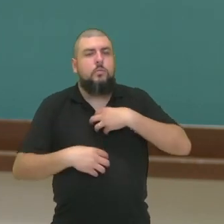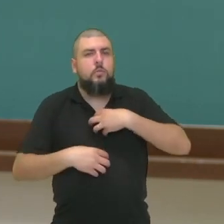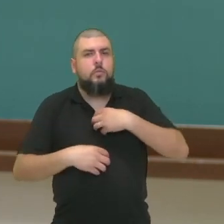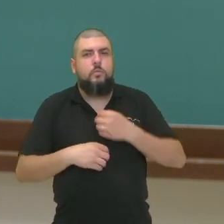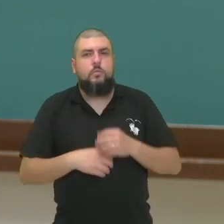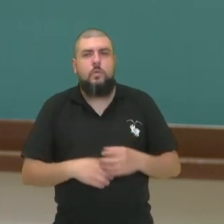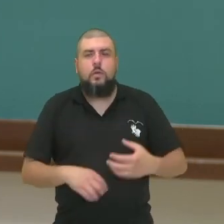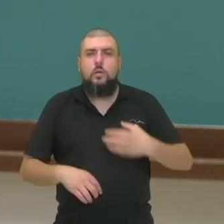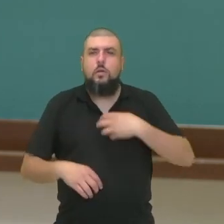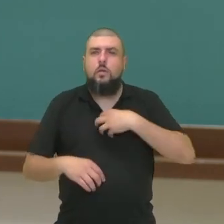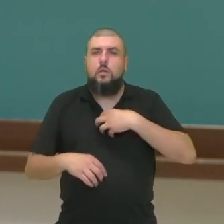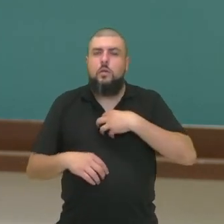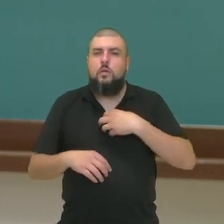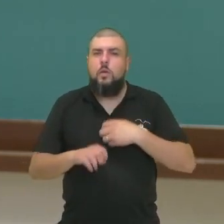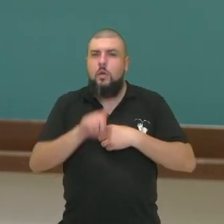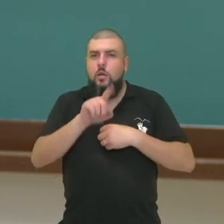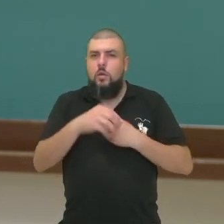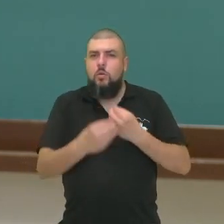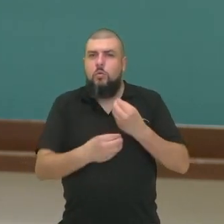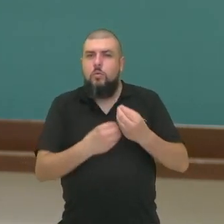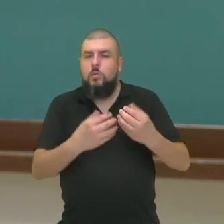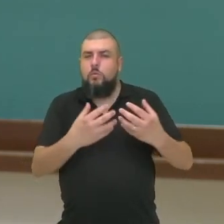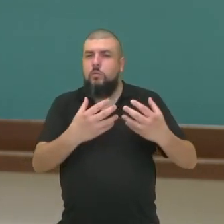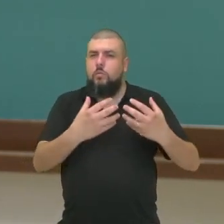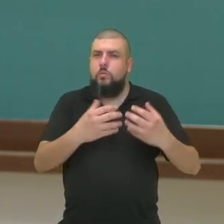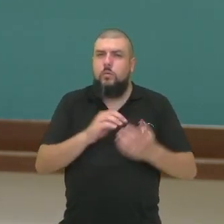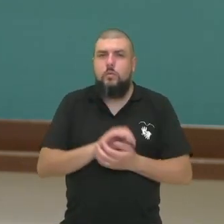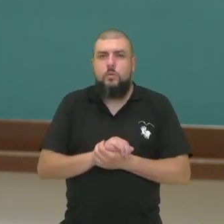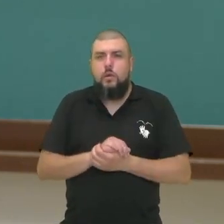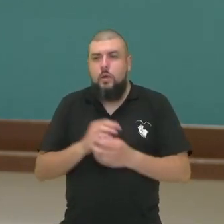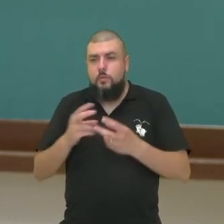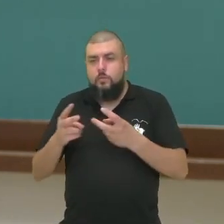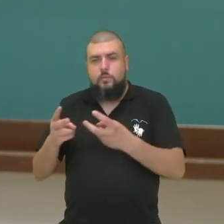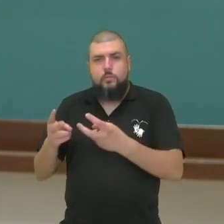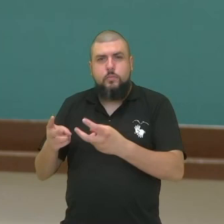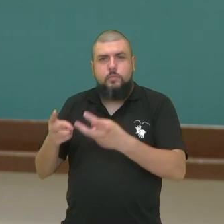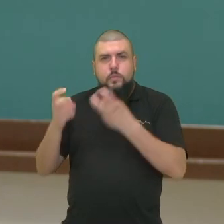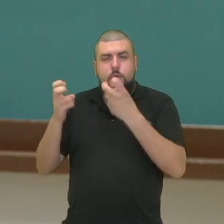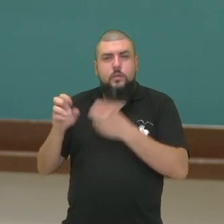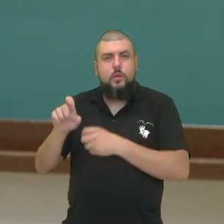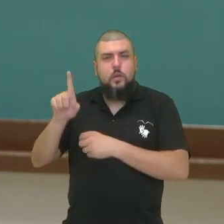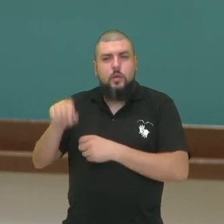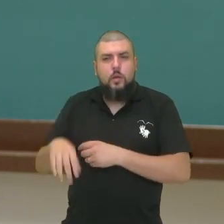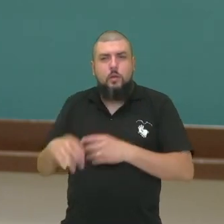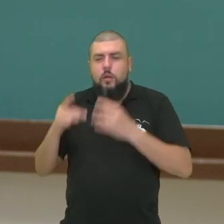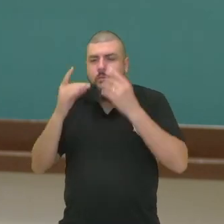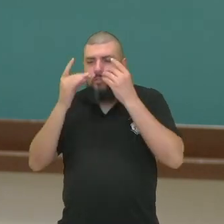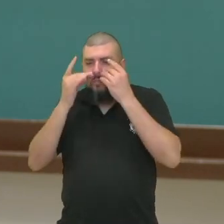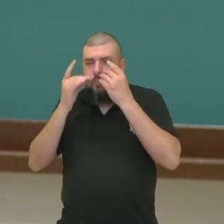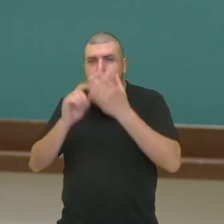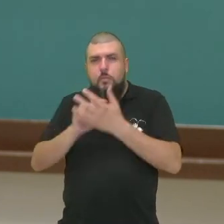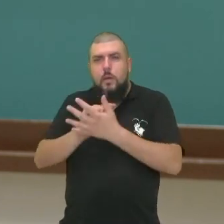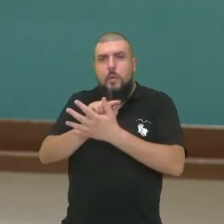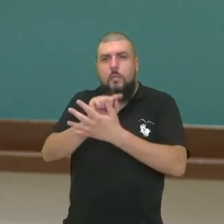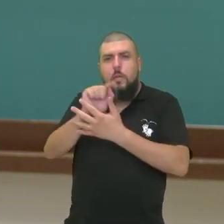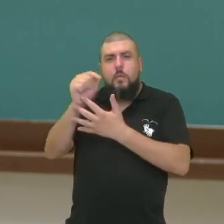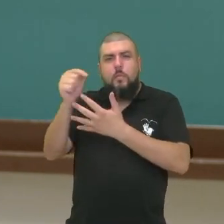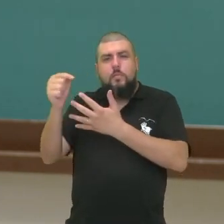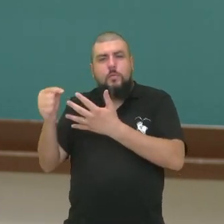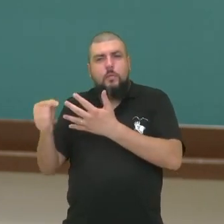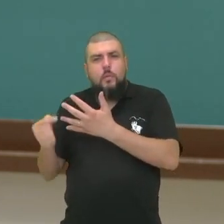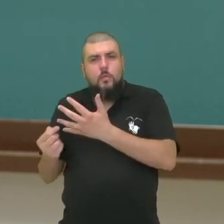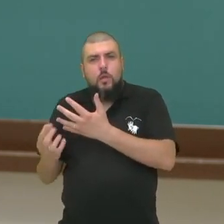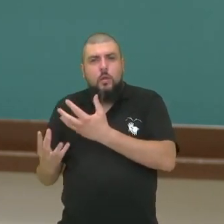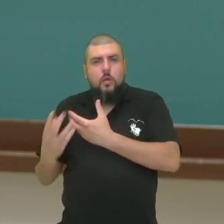as coisas nos atingem e a percepção, essa ideia totalizante, uma síntese que